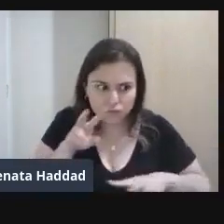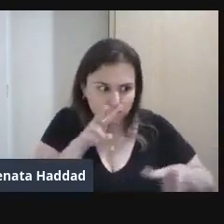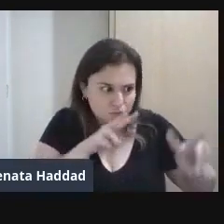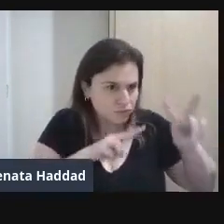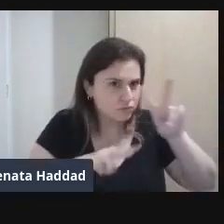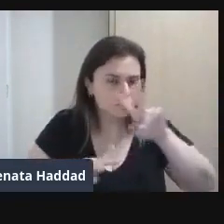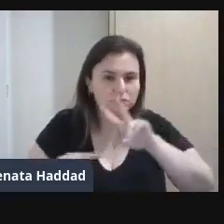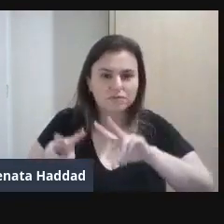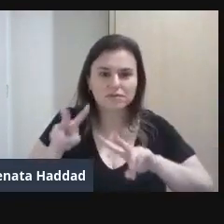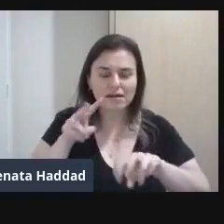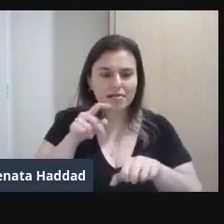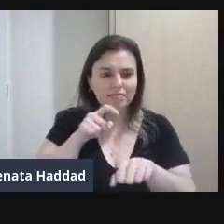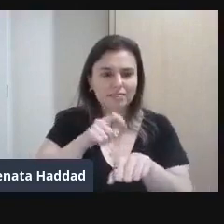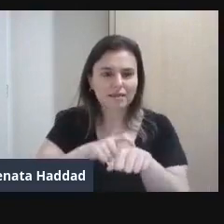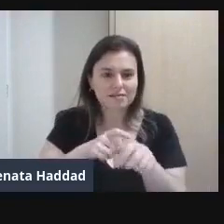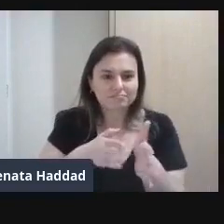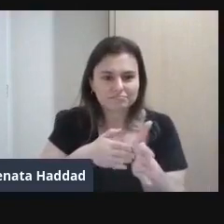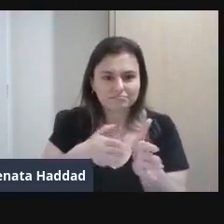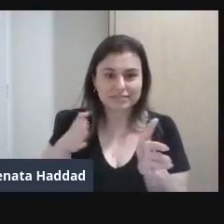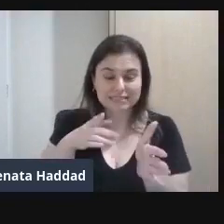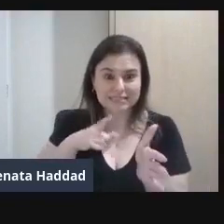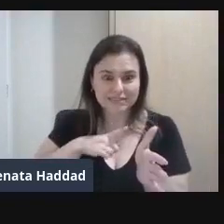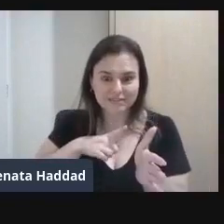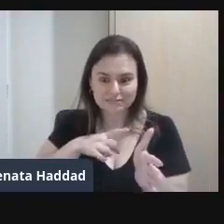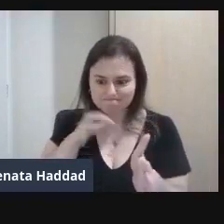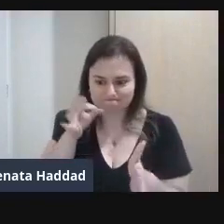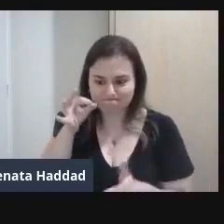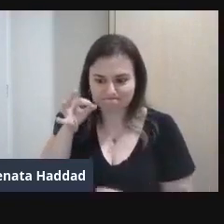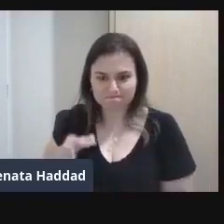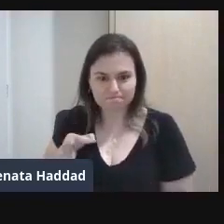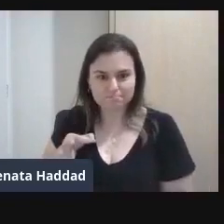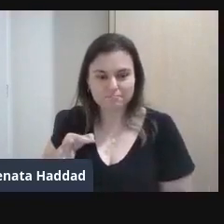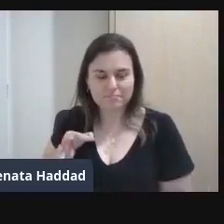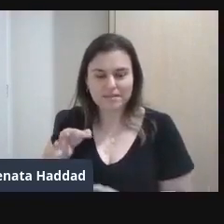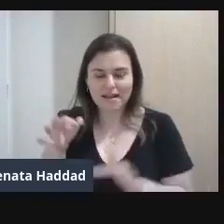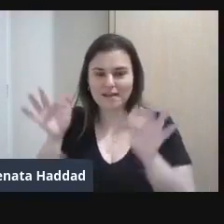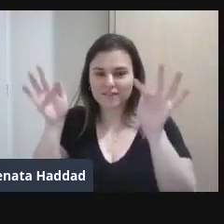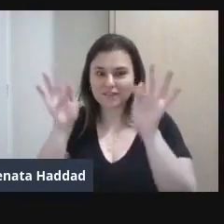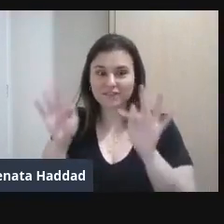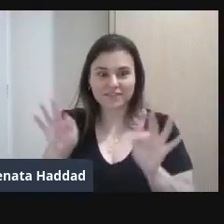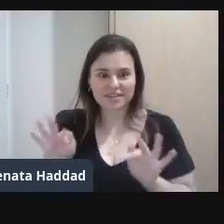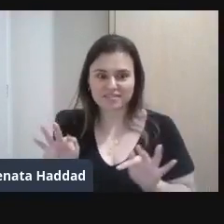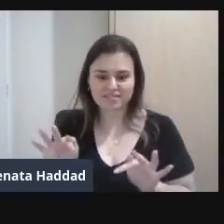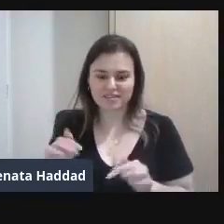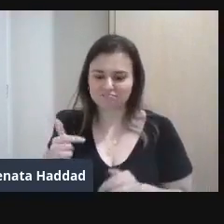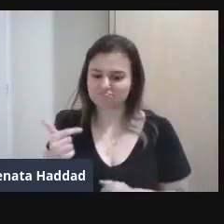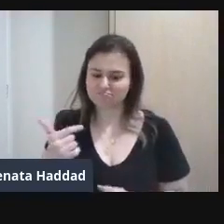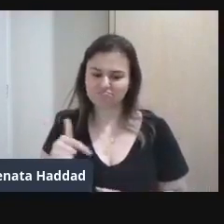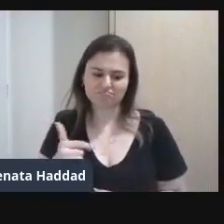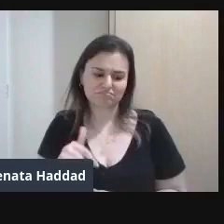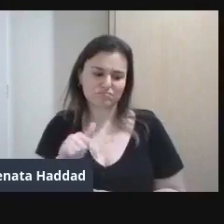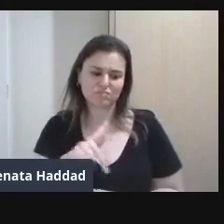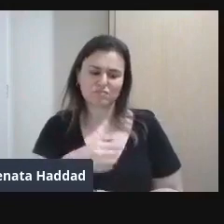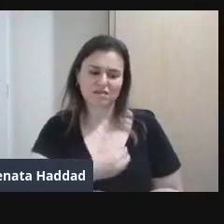Naquele momento Ela teve A certeza De que a felicidade Não morava Mais lá